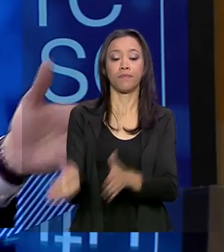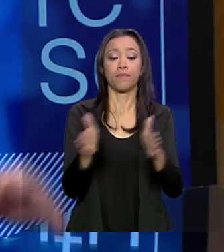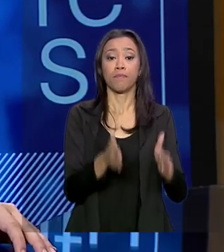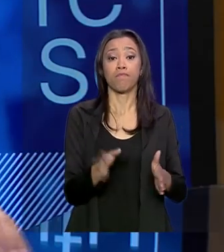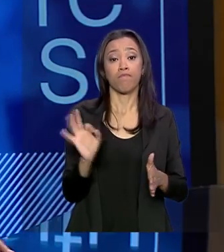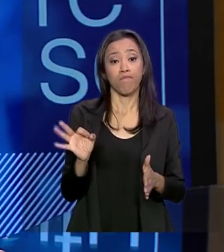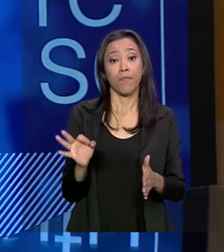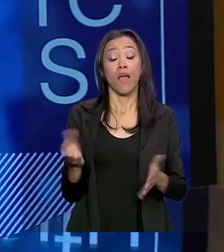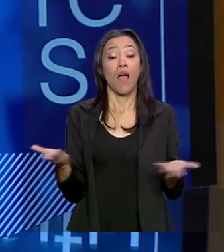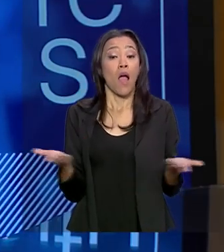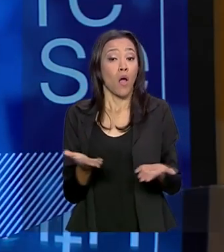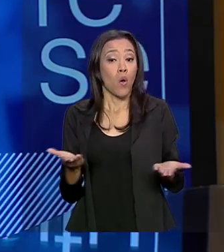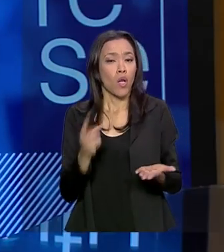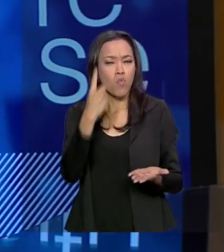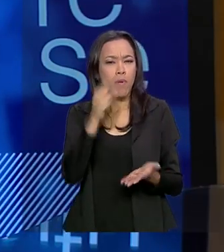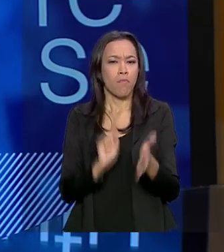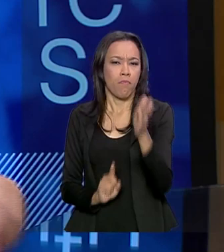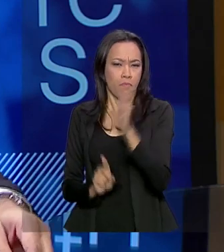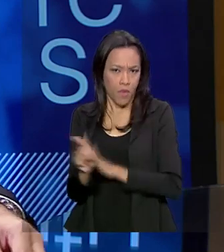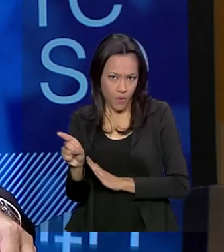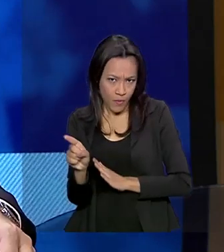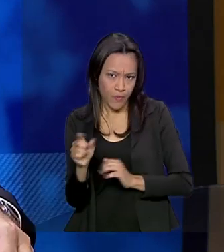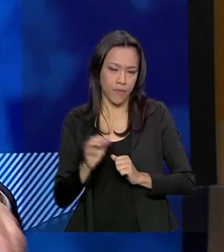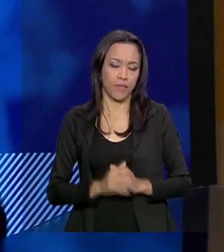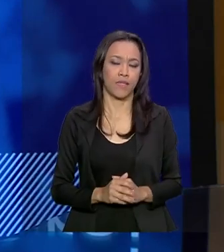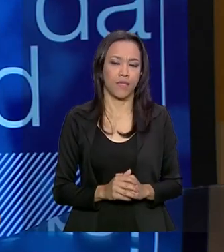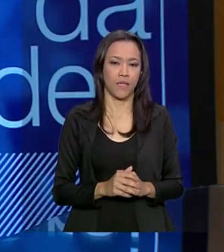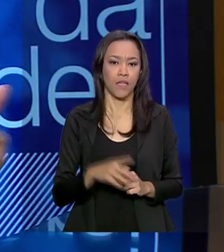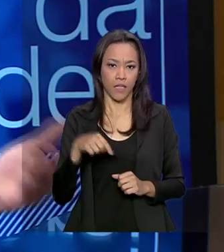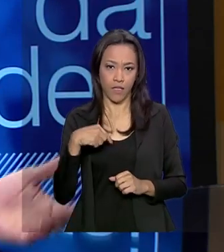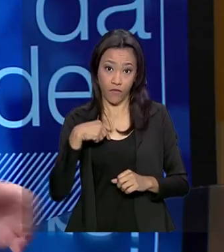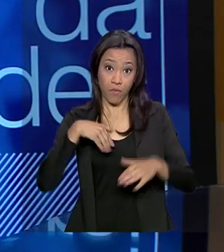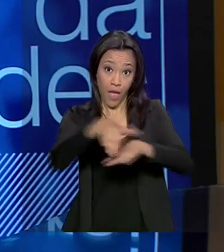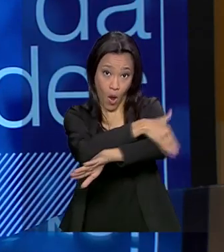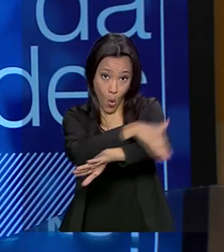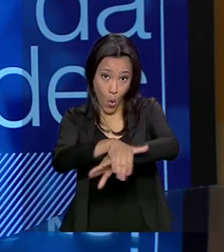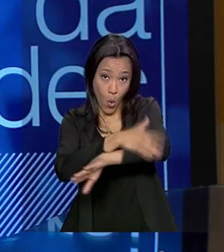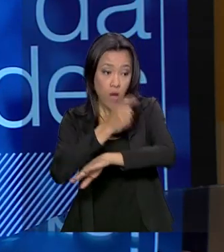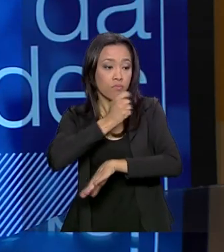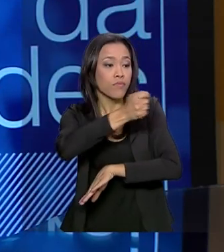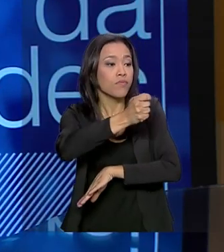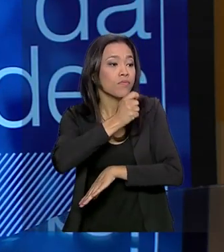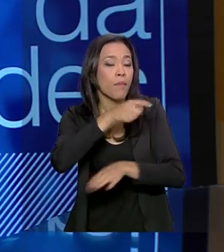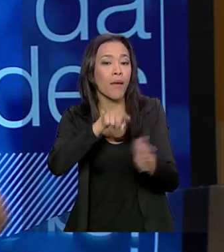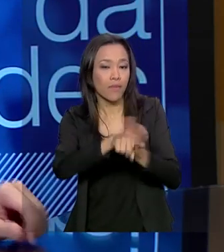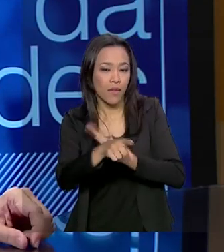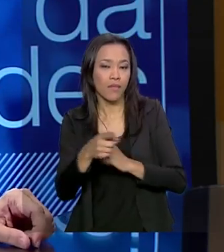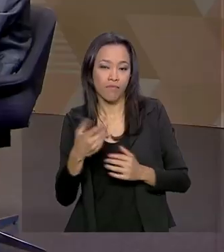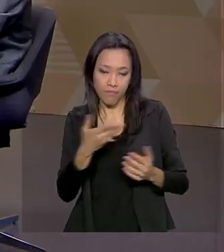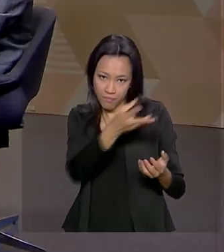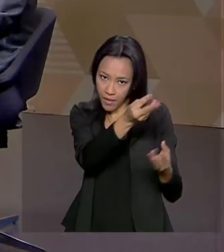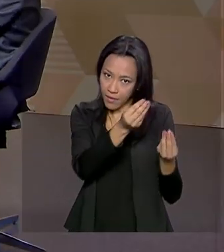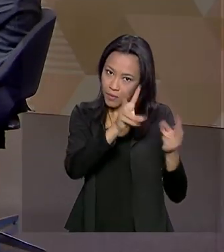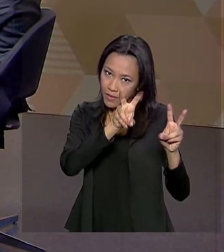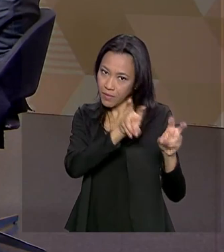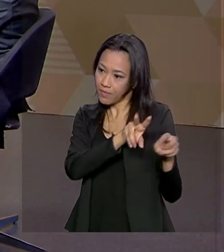então, a gente vai trazer uma pergunta que a gente foi às ruas buscar essa questão... Vamos lá, ...para o senhor